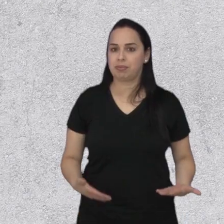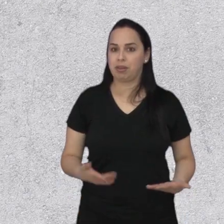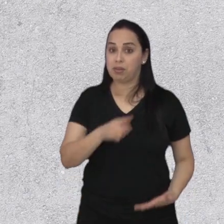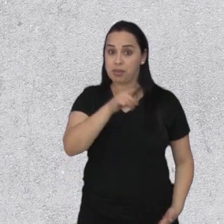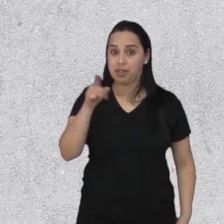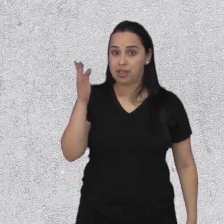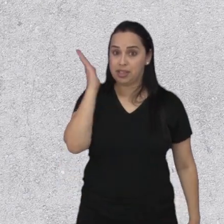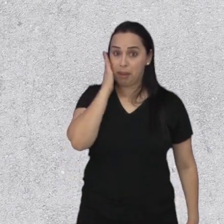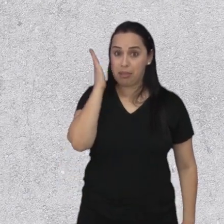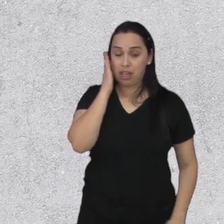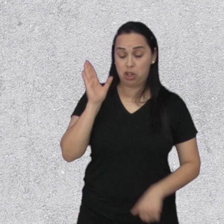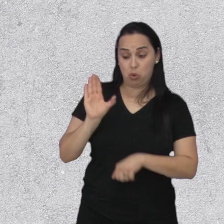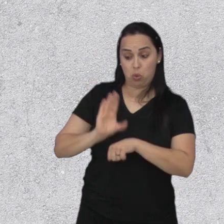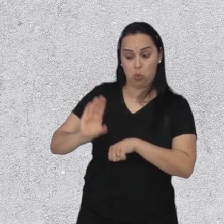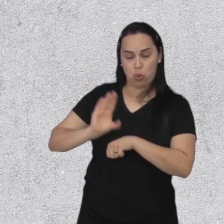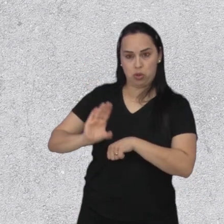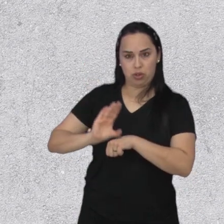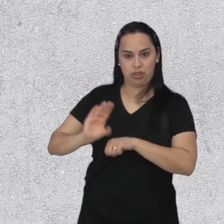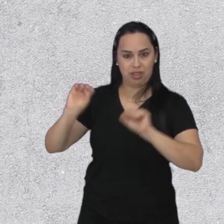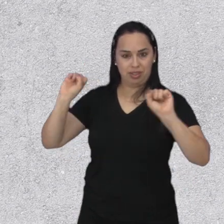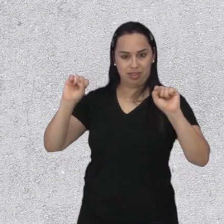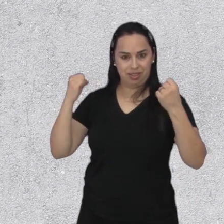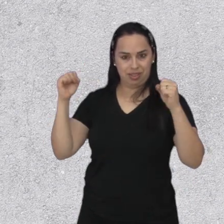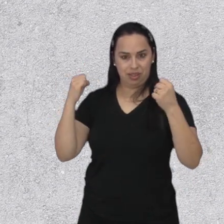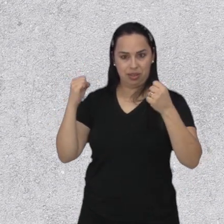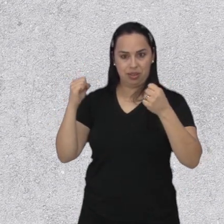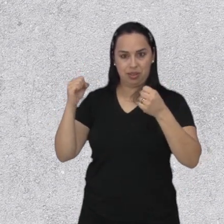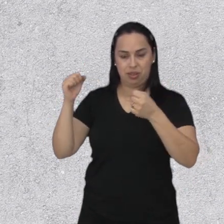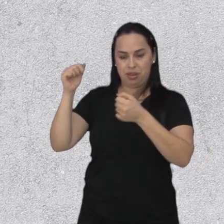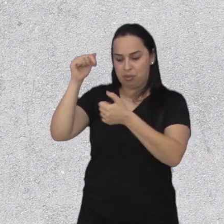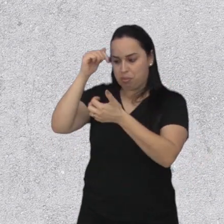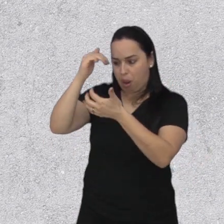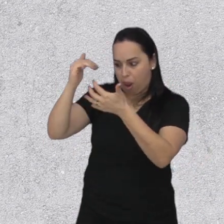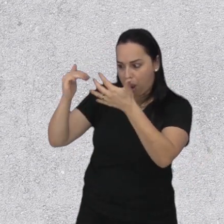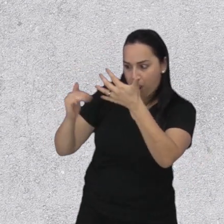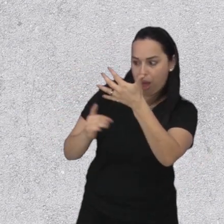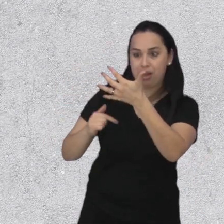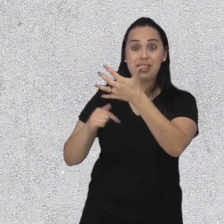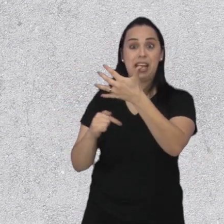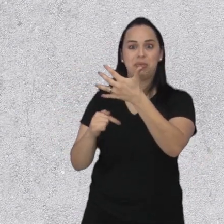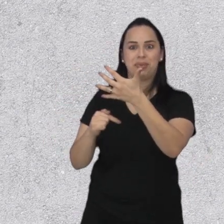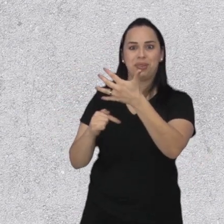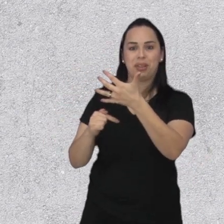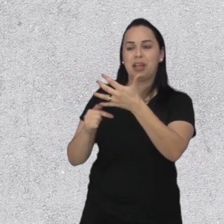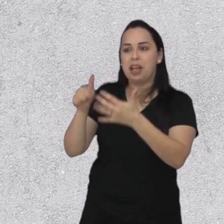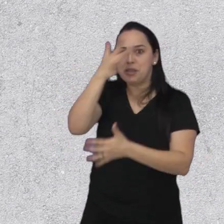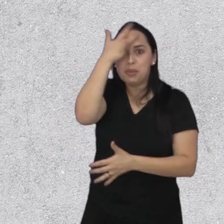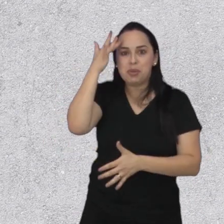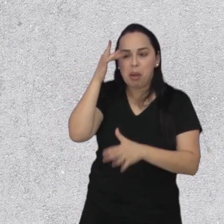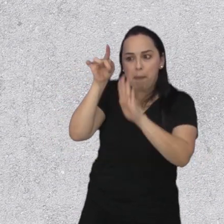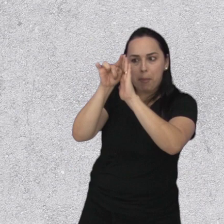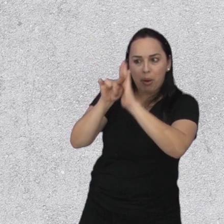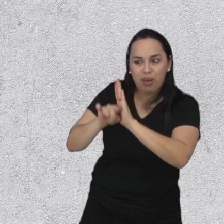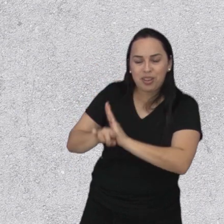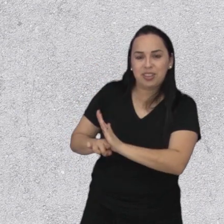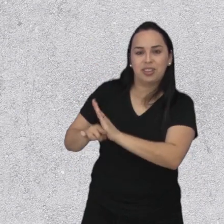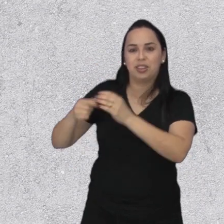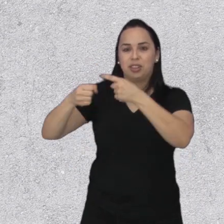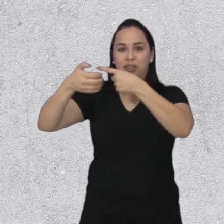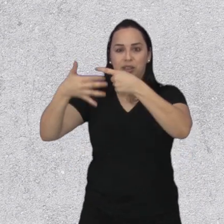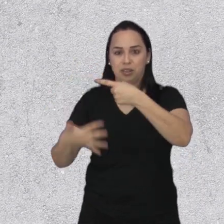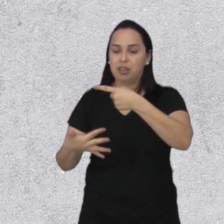Você sabia que o curso de educação física é o sétimo mais buscado no Google? E pessoas formadas nesta profissão